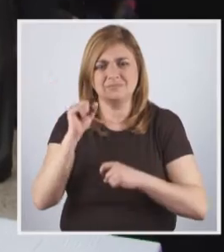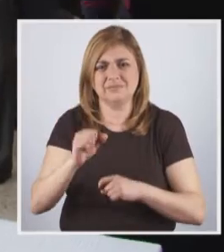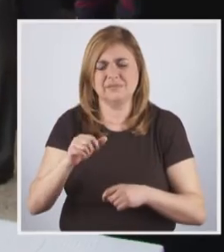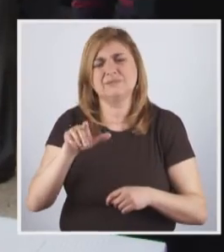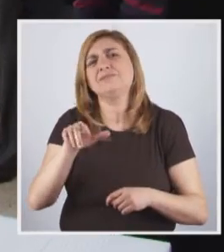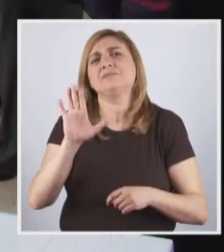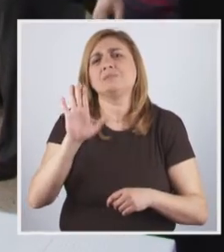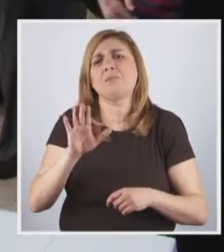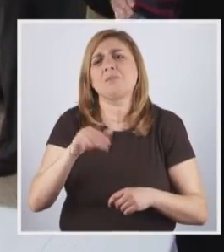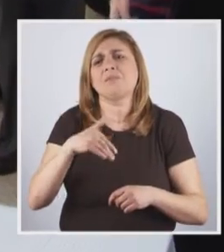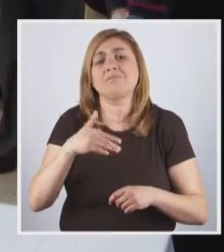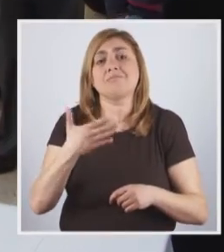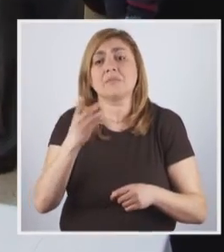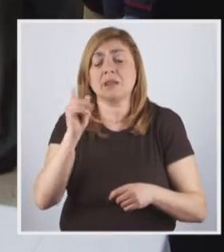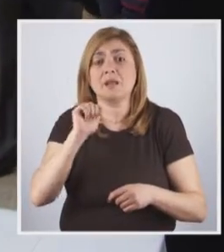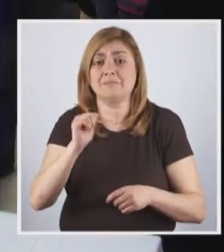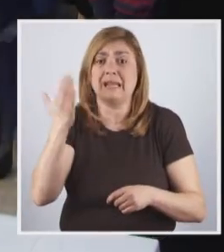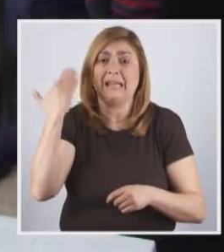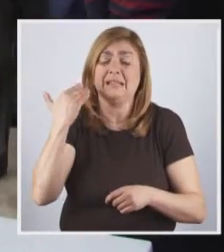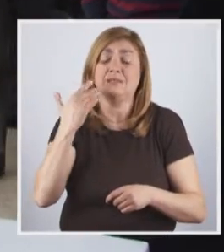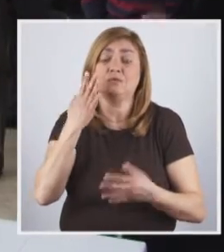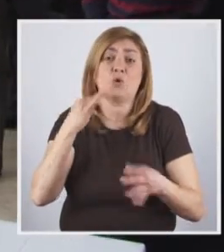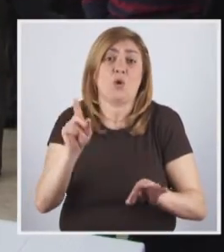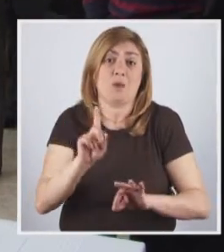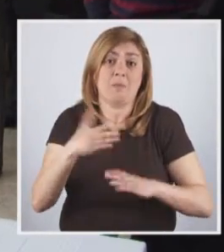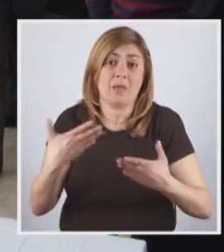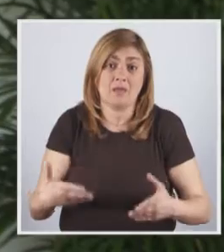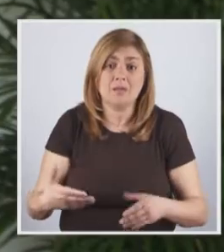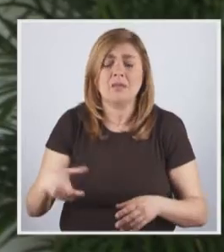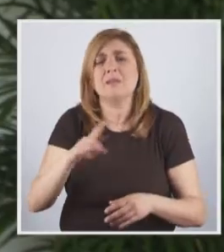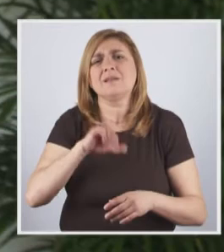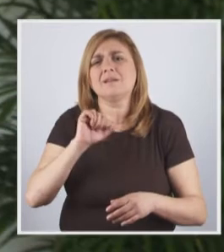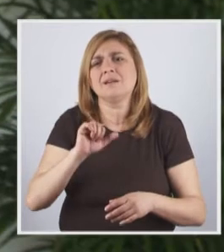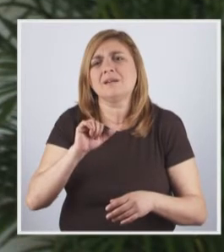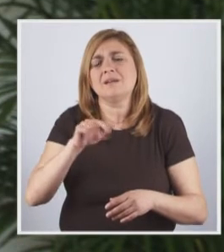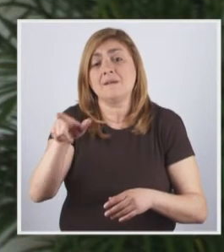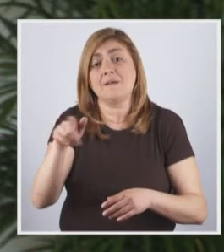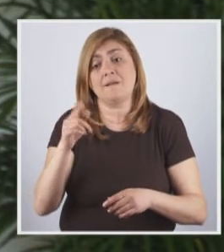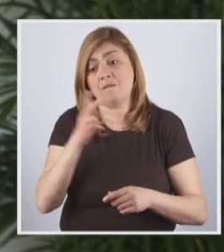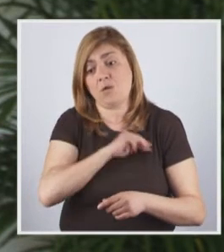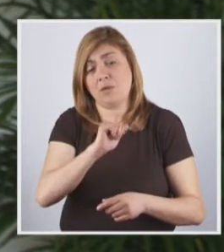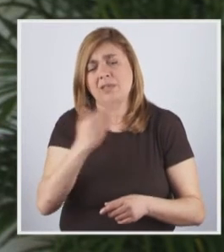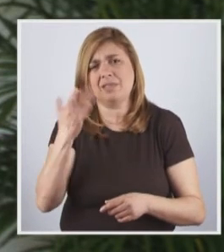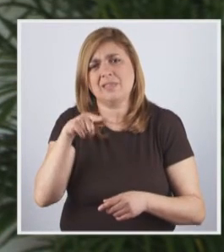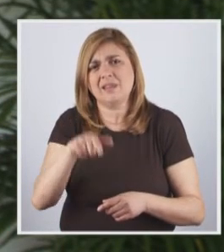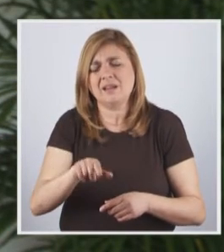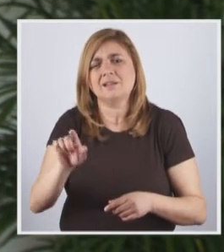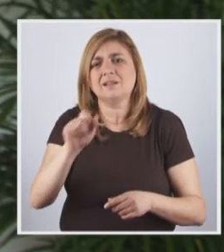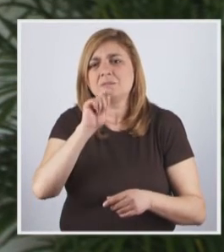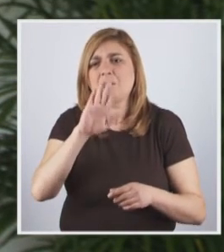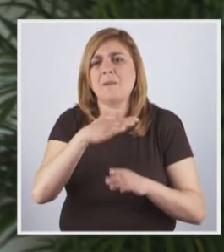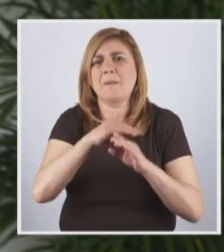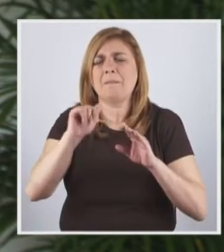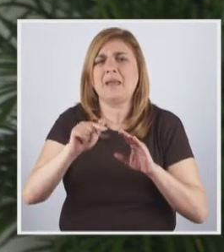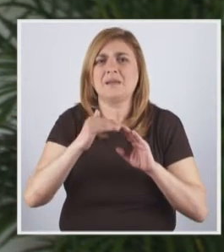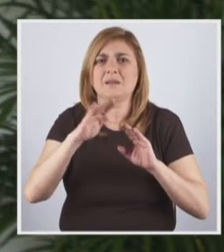em dia seis meses seria banal, na altura não era, e não era banal acima de tudo para alguém que tinha saído da faculdade de Direito da Universidade de Lisboa, com a terceira melhor média